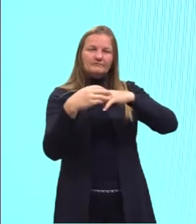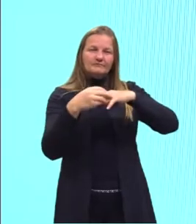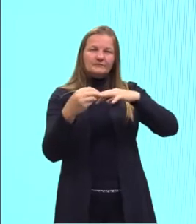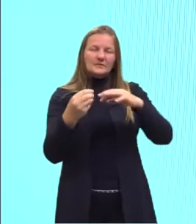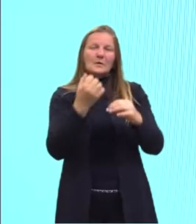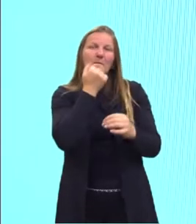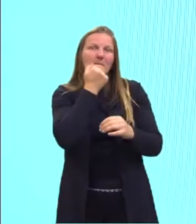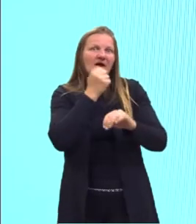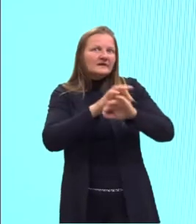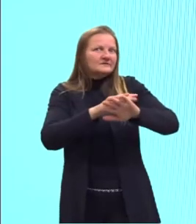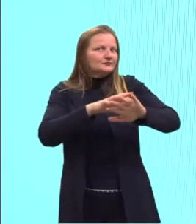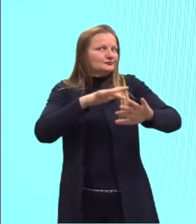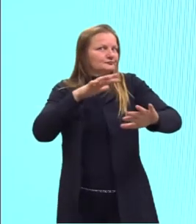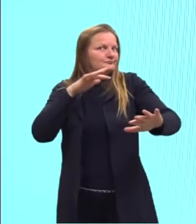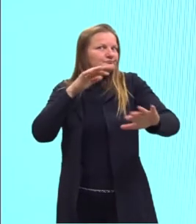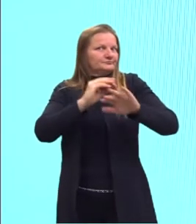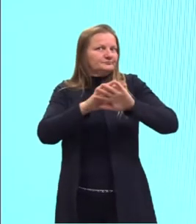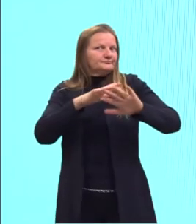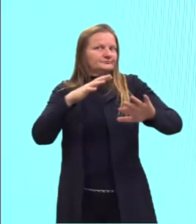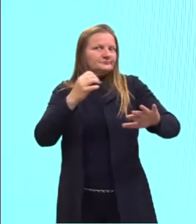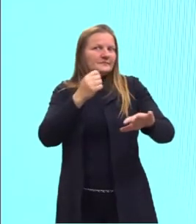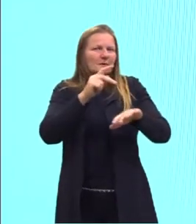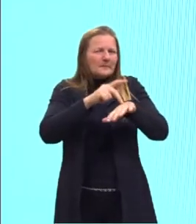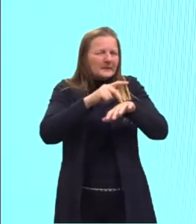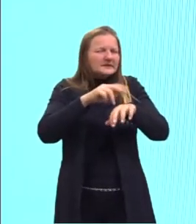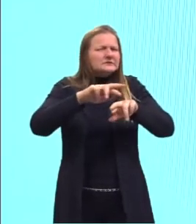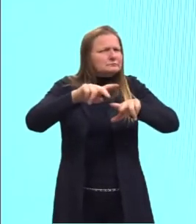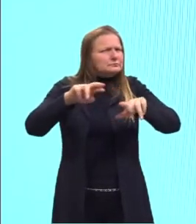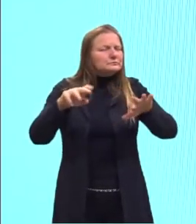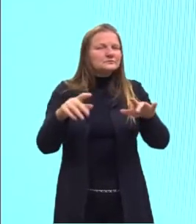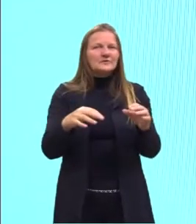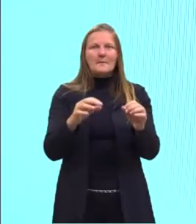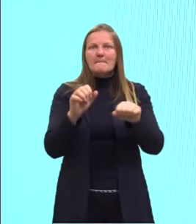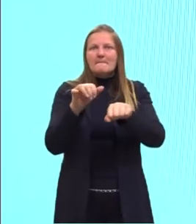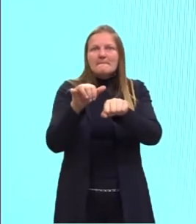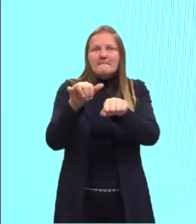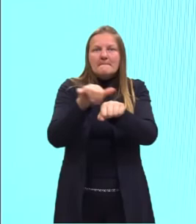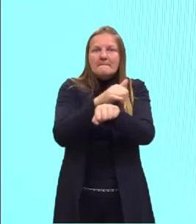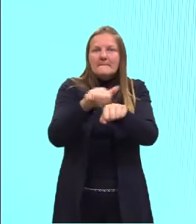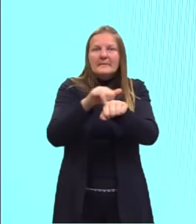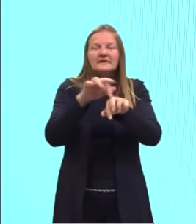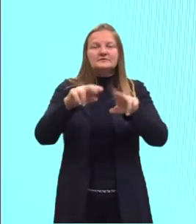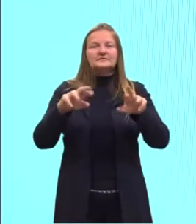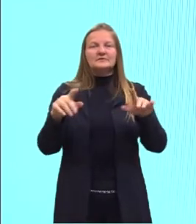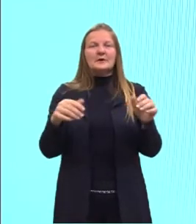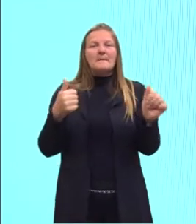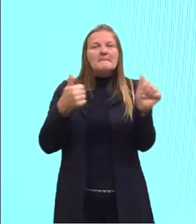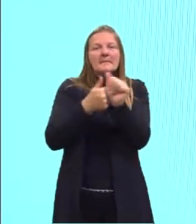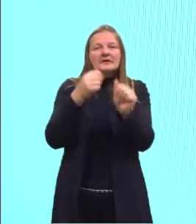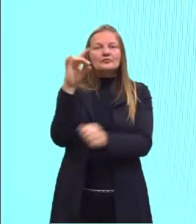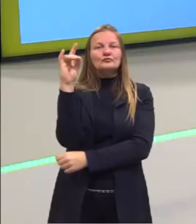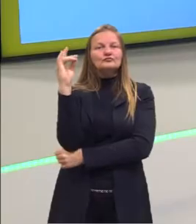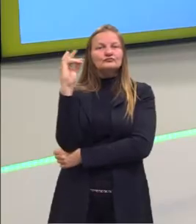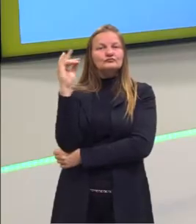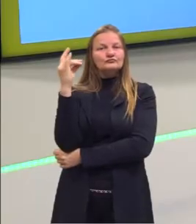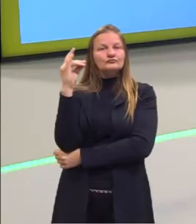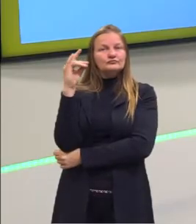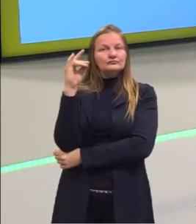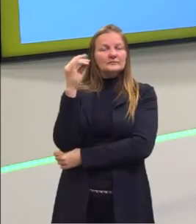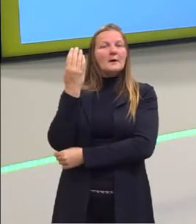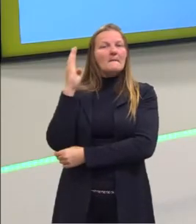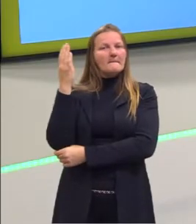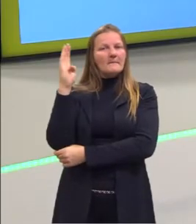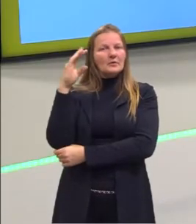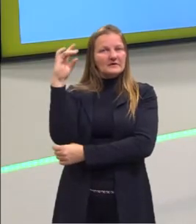pedras preciosas, diversos materiais. Ali próximo da Bolívia, nós tínhamos a